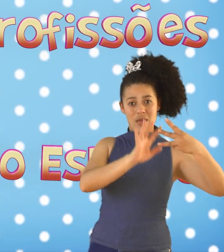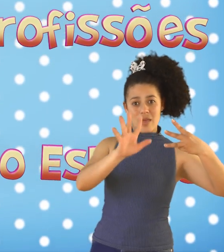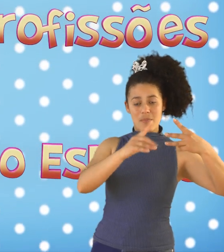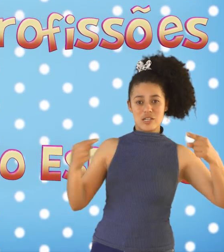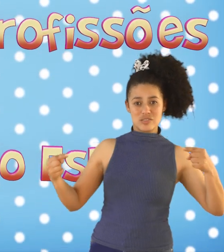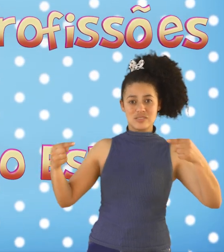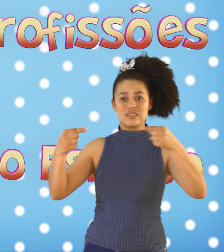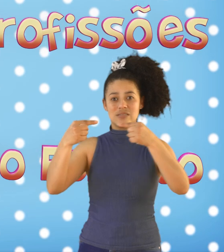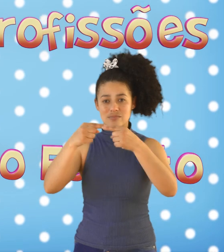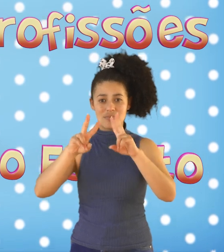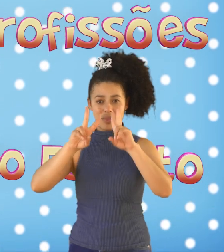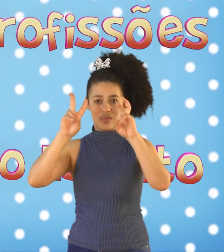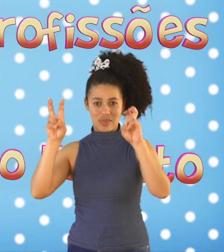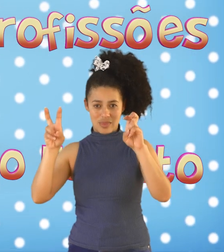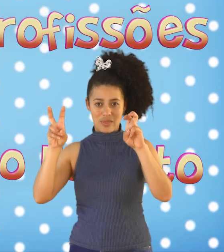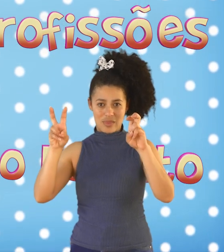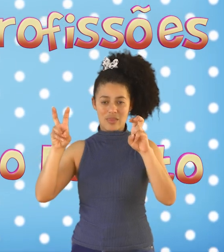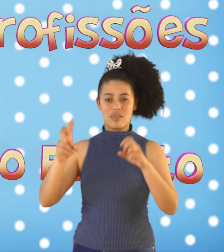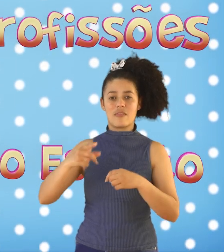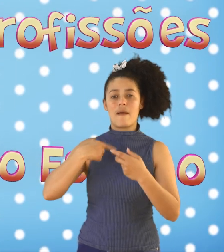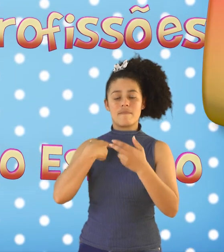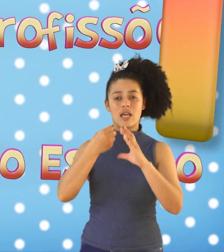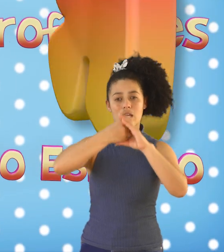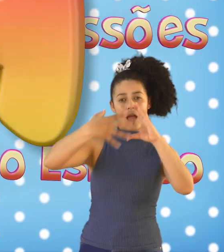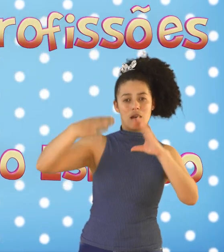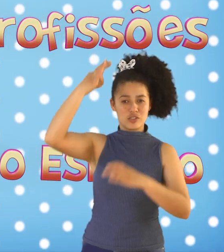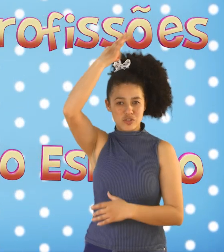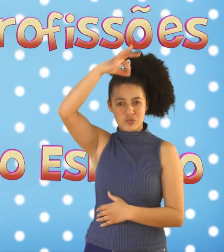3 Ligando com o tema Frutos do Espírito